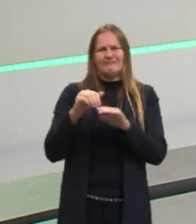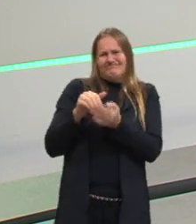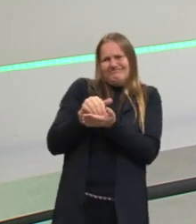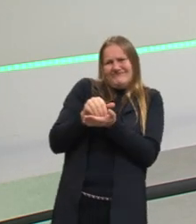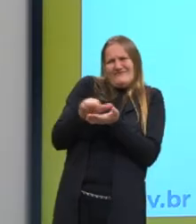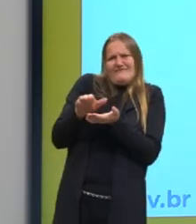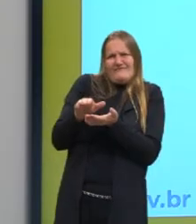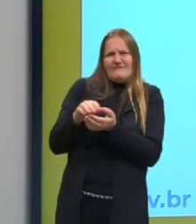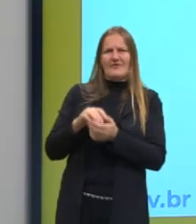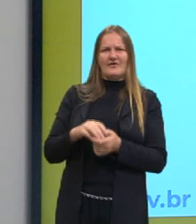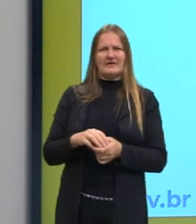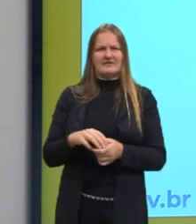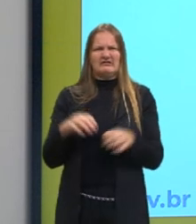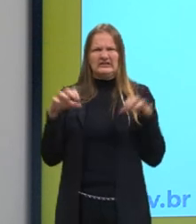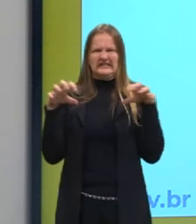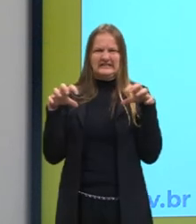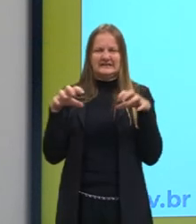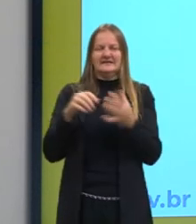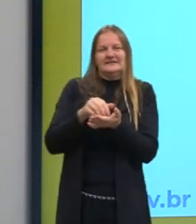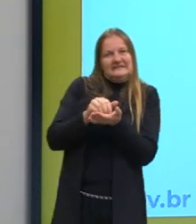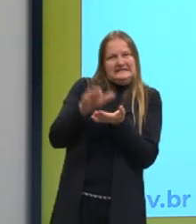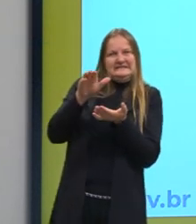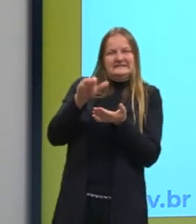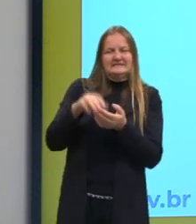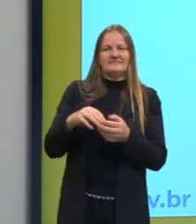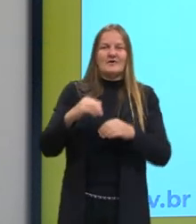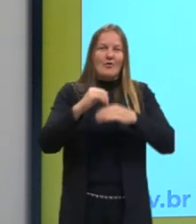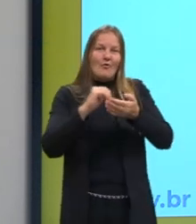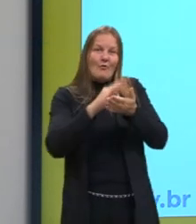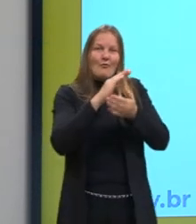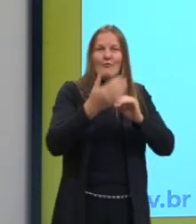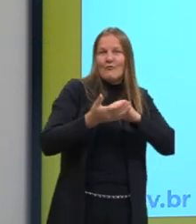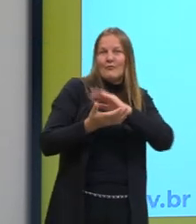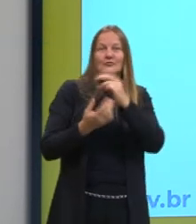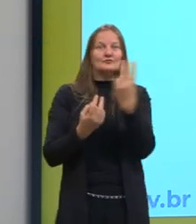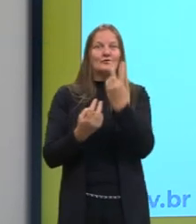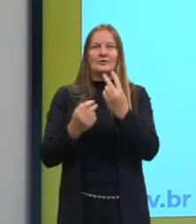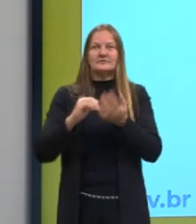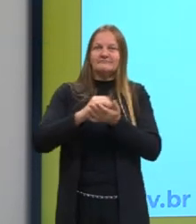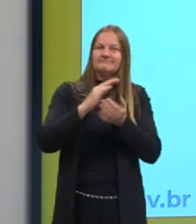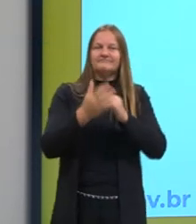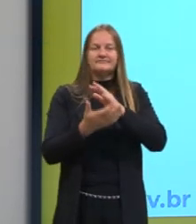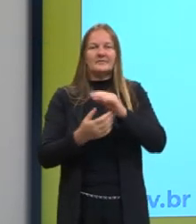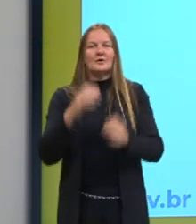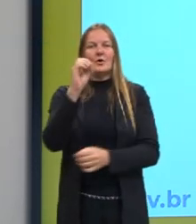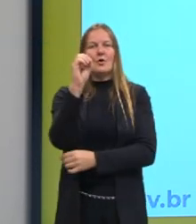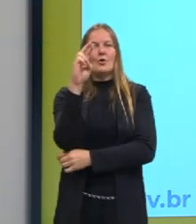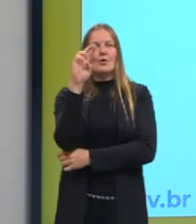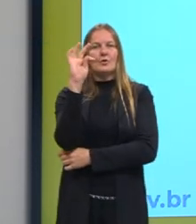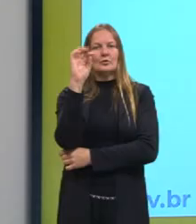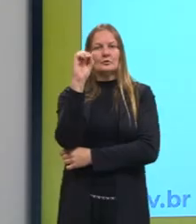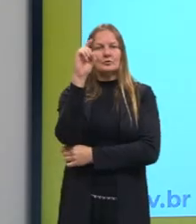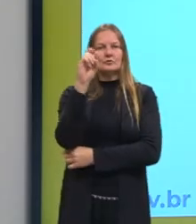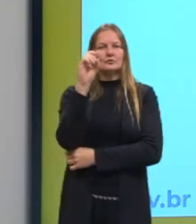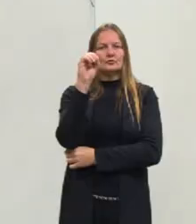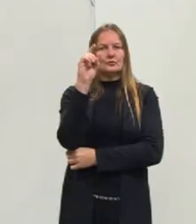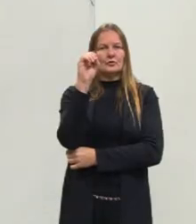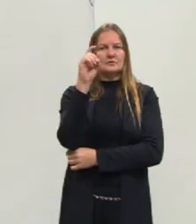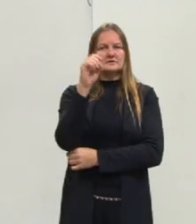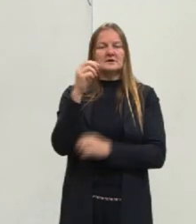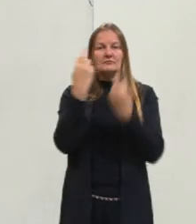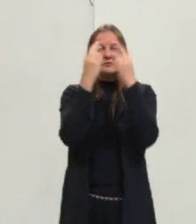amaldiçoada. Então, um exclui o outro, e aí, então, a Igreja Ortodoxa grega vai se separar